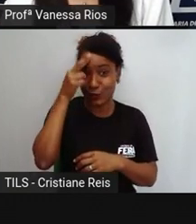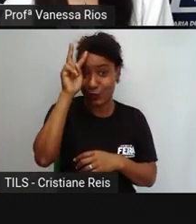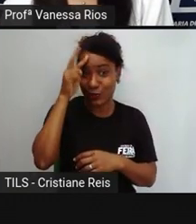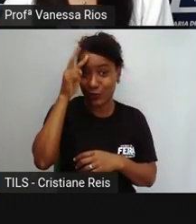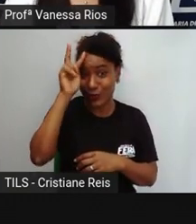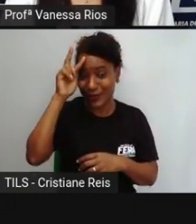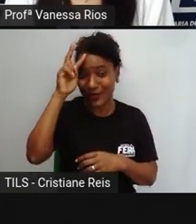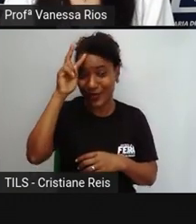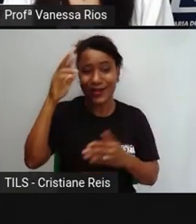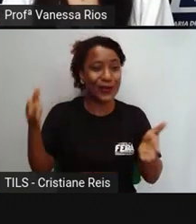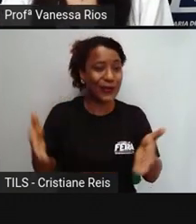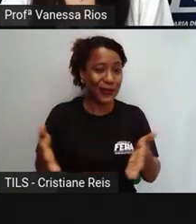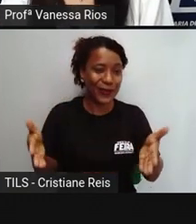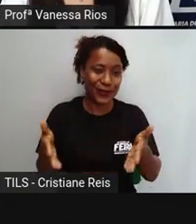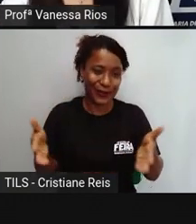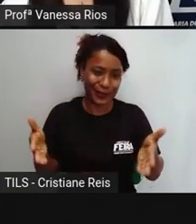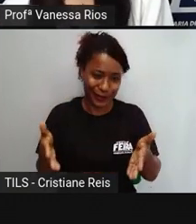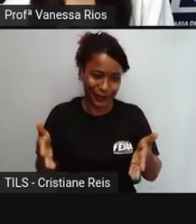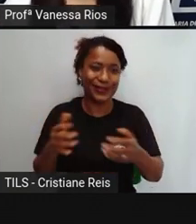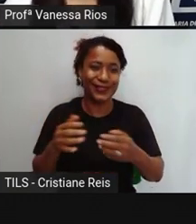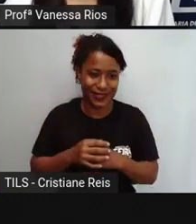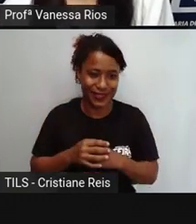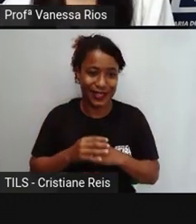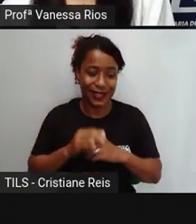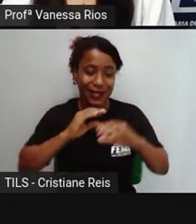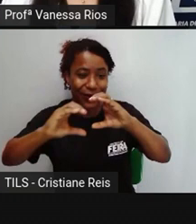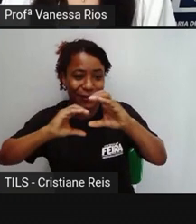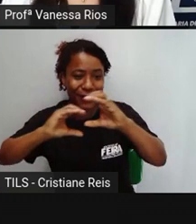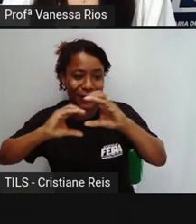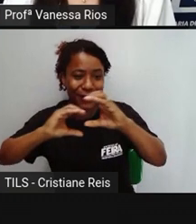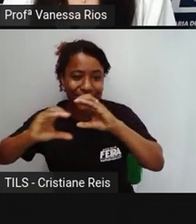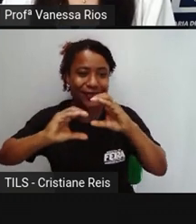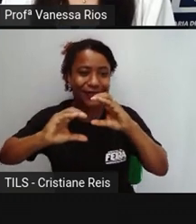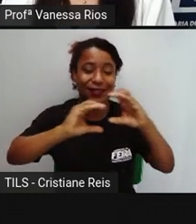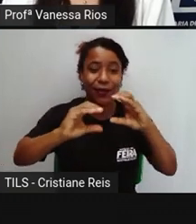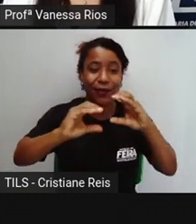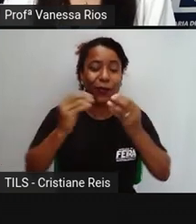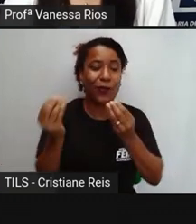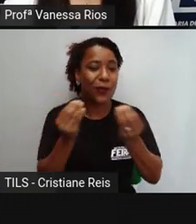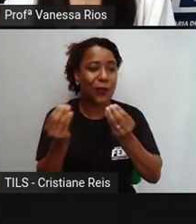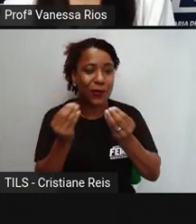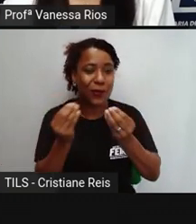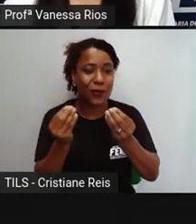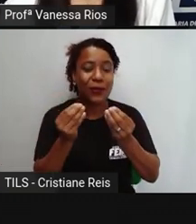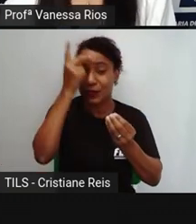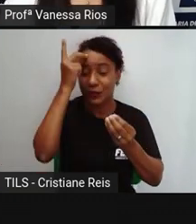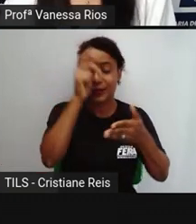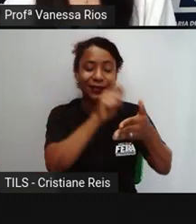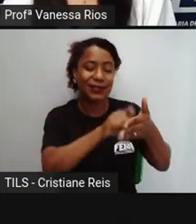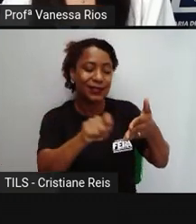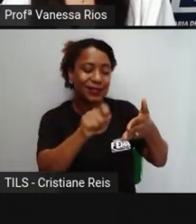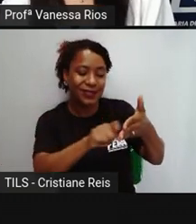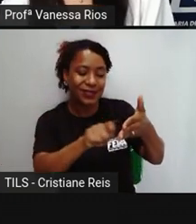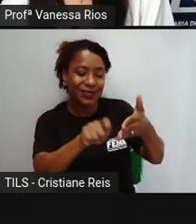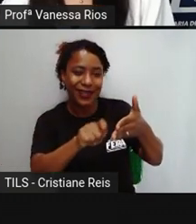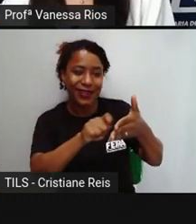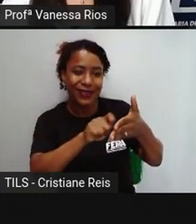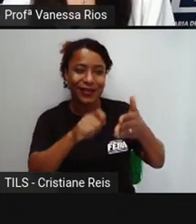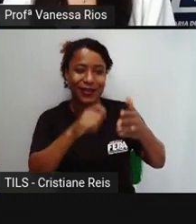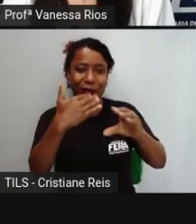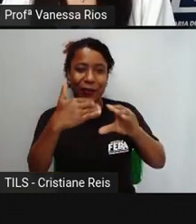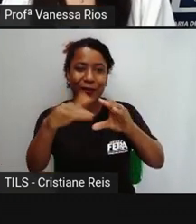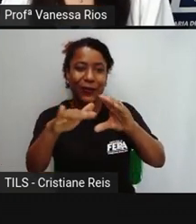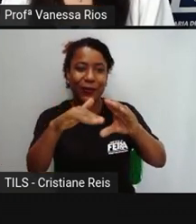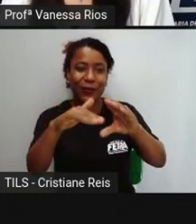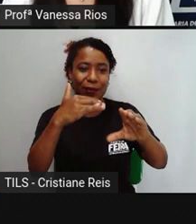histórico dentro desse processo de comunicação e dentro da forma de escrita trazida pela sociedade